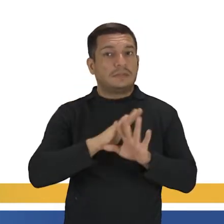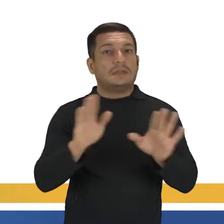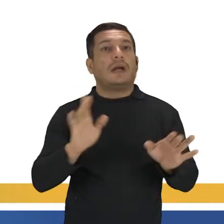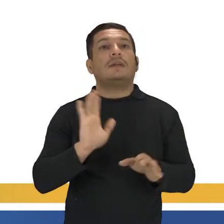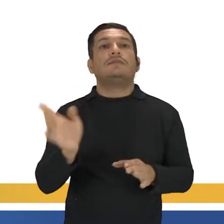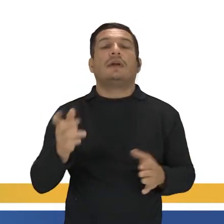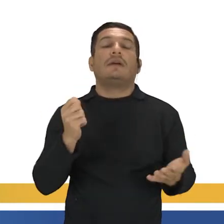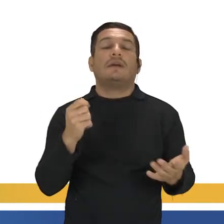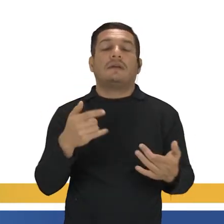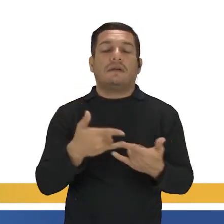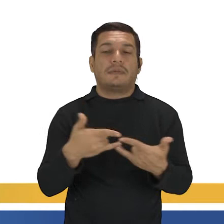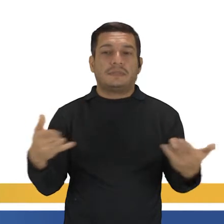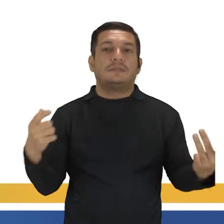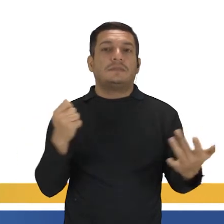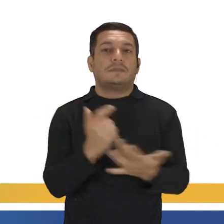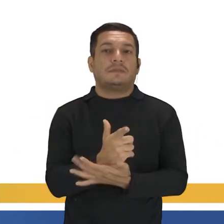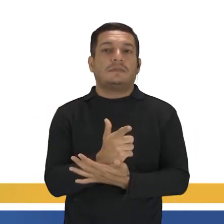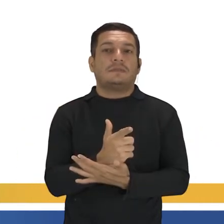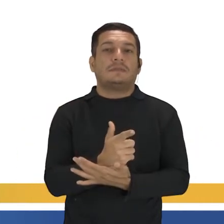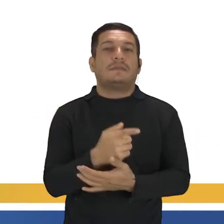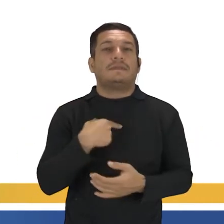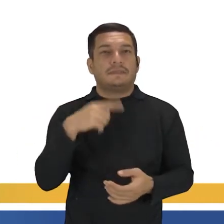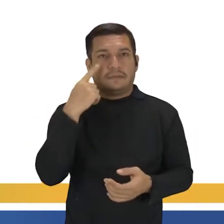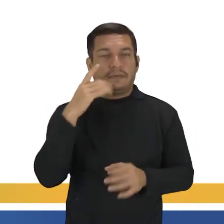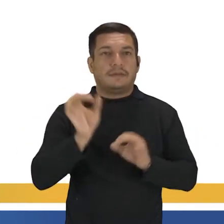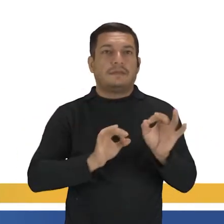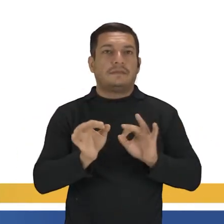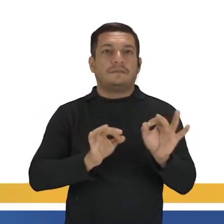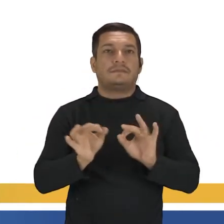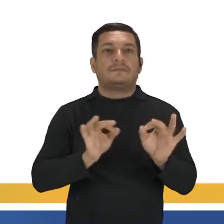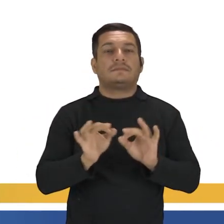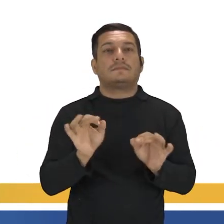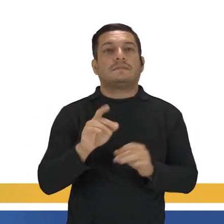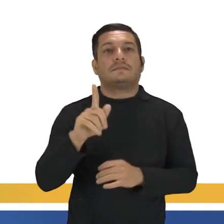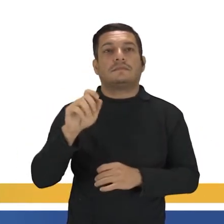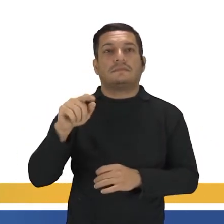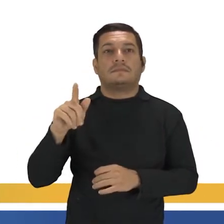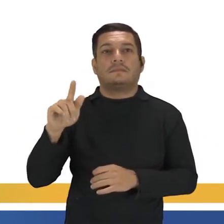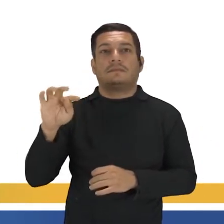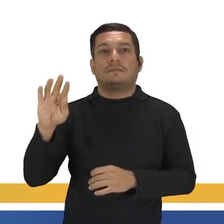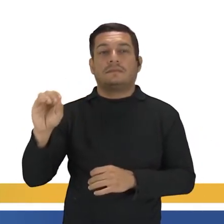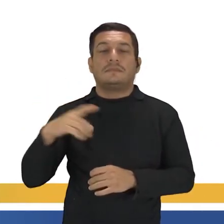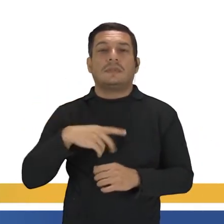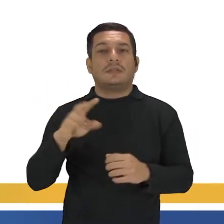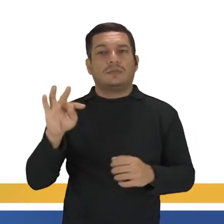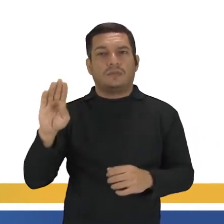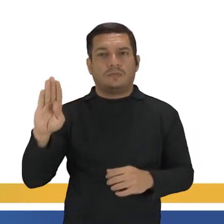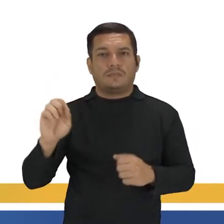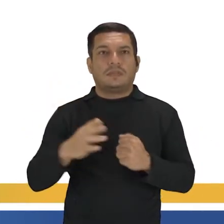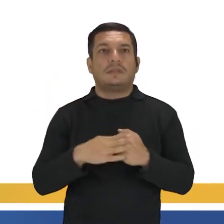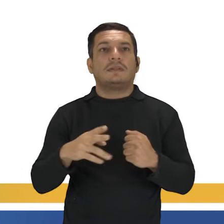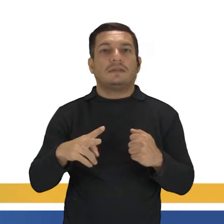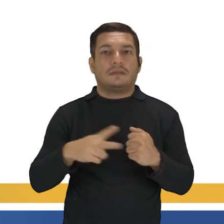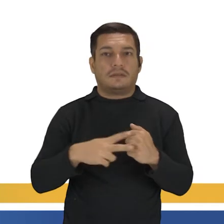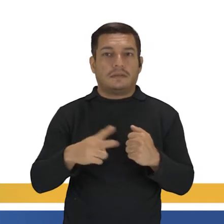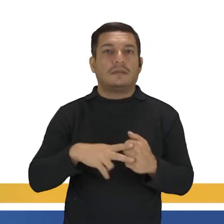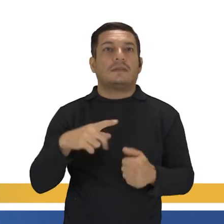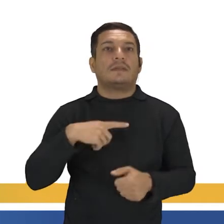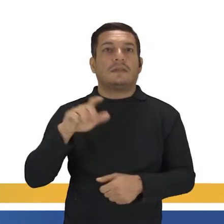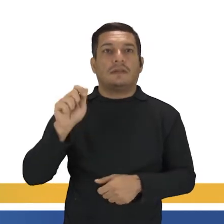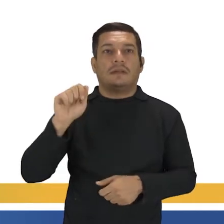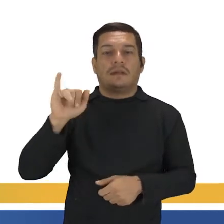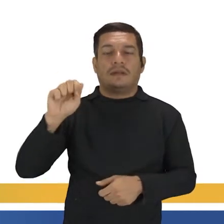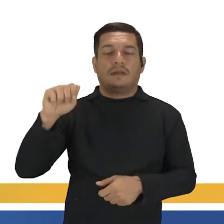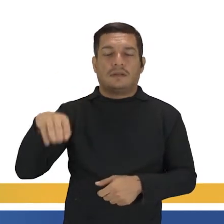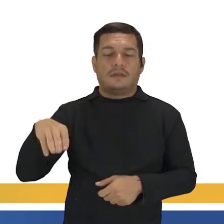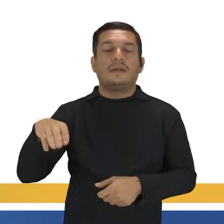passagem comprada. Tá vendo a estrutura do futuro com o going to? Tem to be? Tem, tá ali, Am going to,